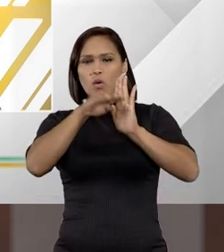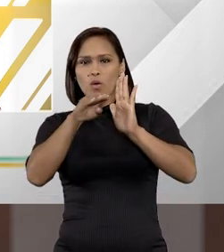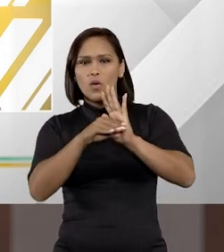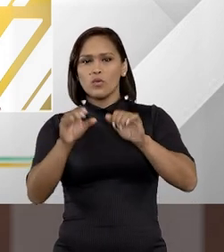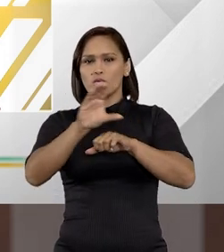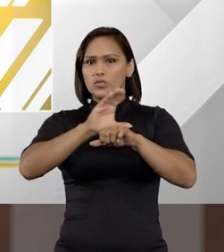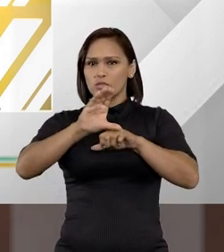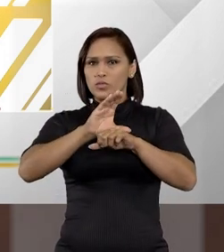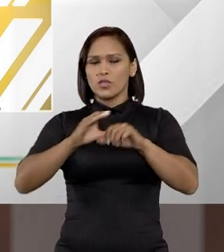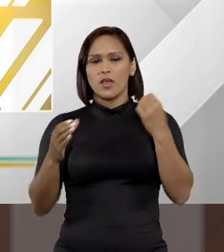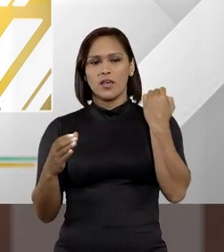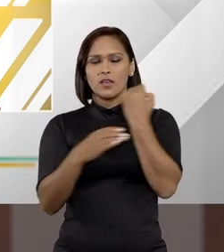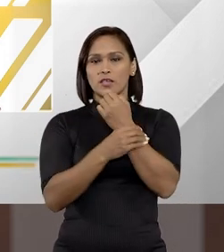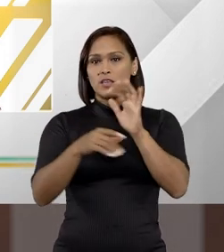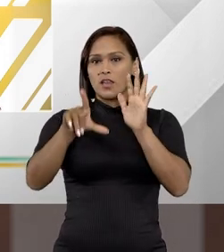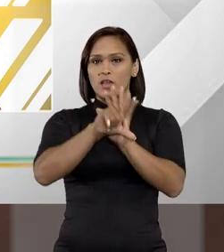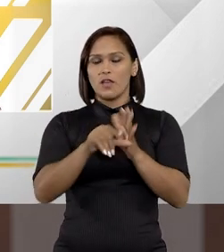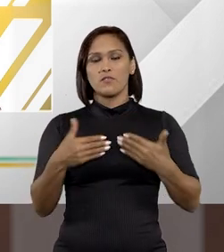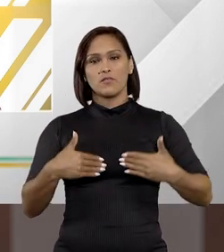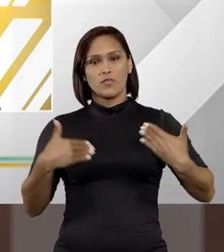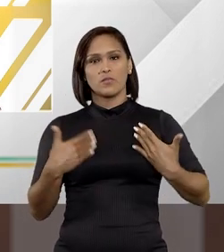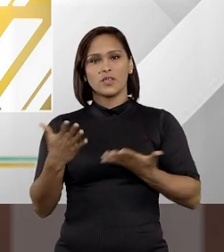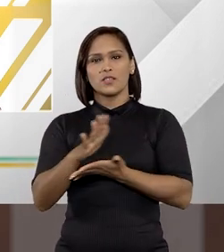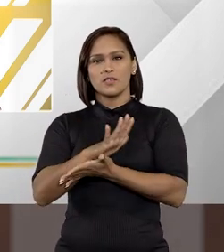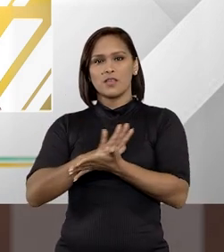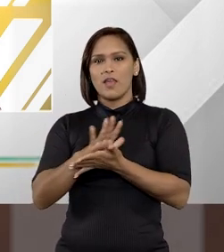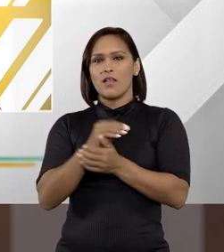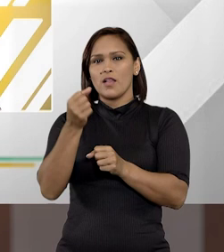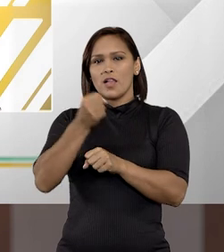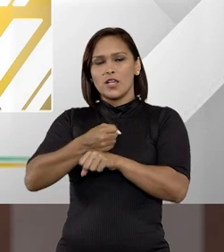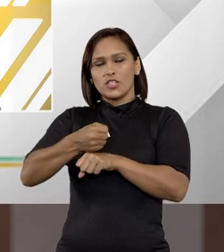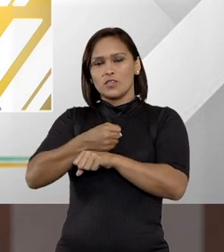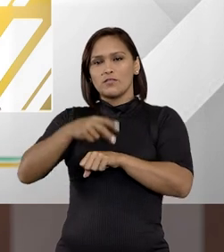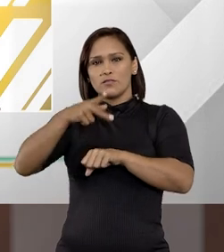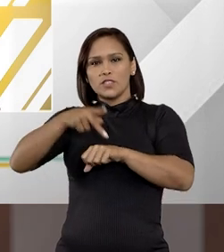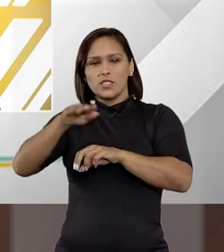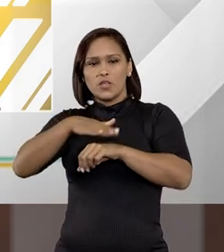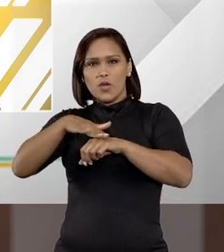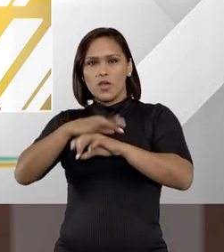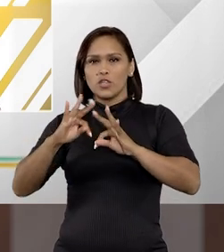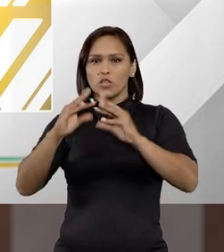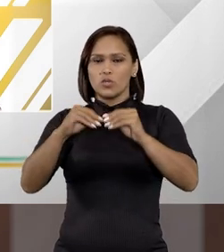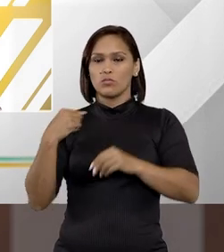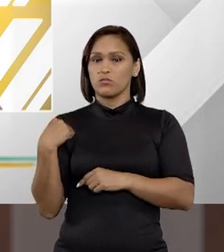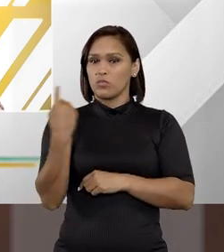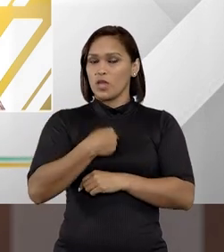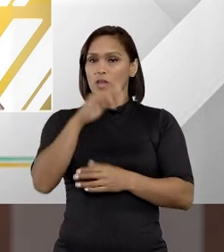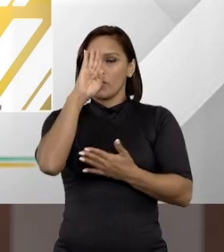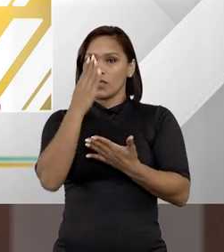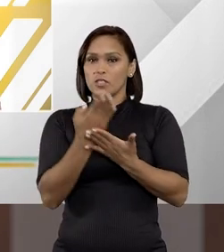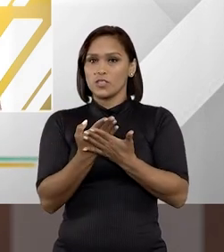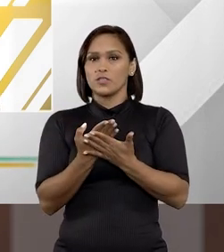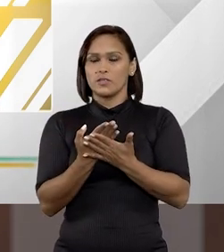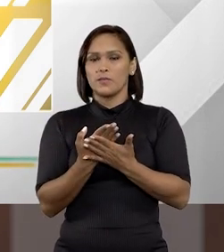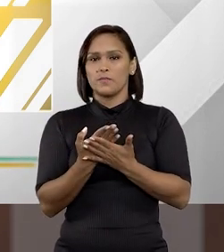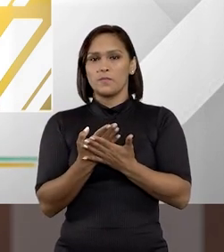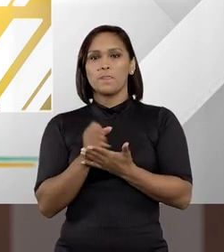garantias constitucionais e as garantias legais foi um prazer, eu aprendi muito com esse debate aqui e eu espero que essa